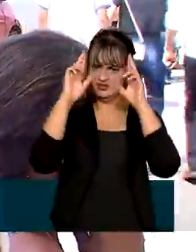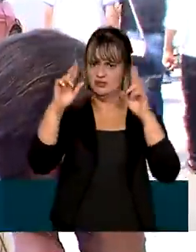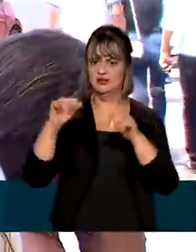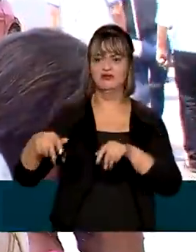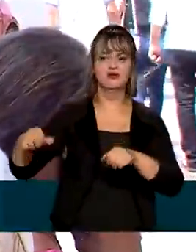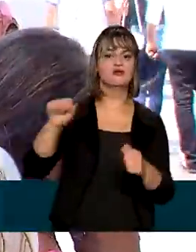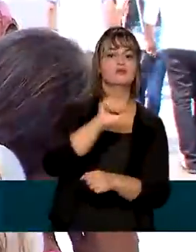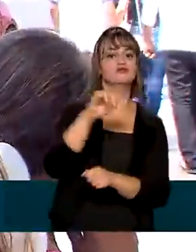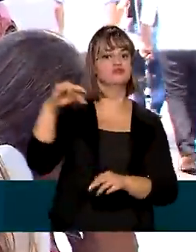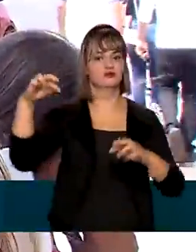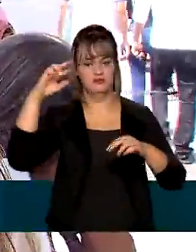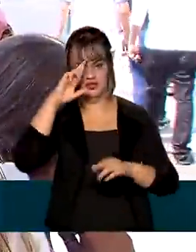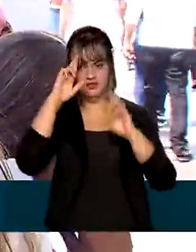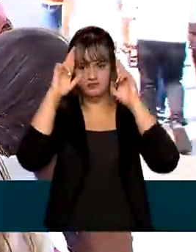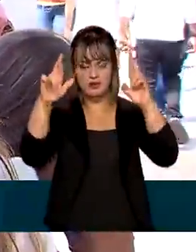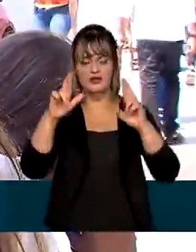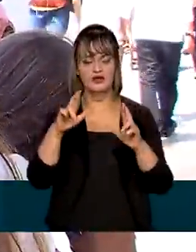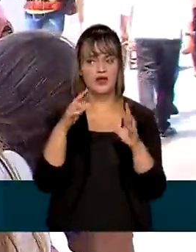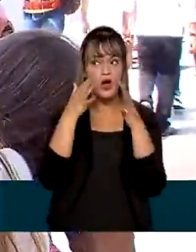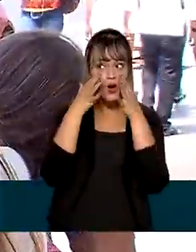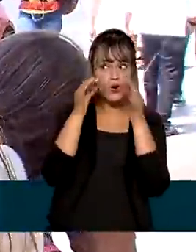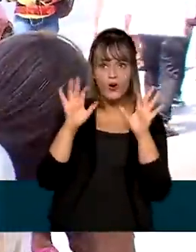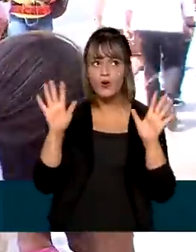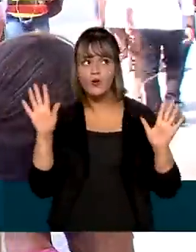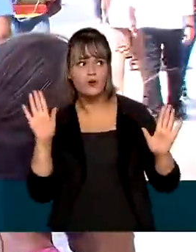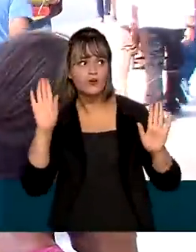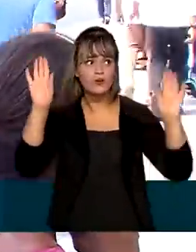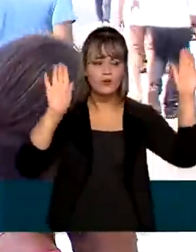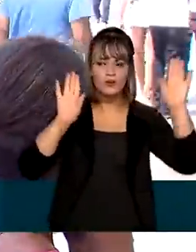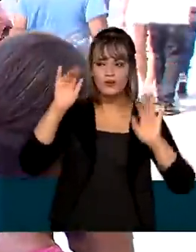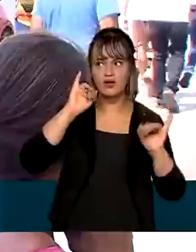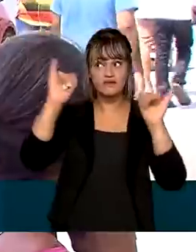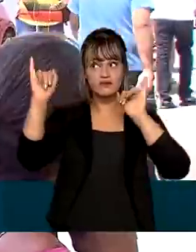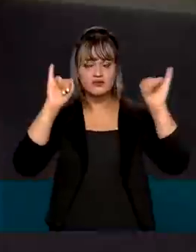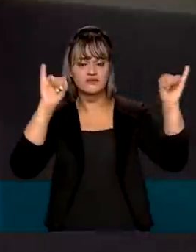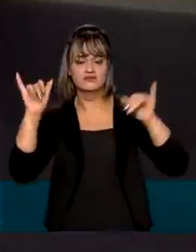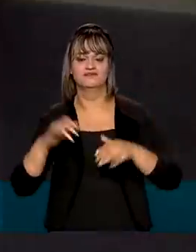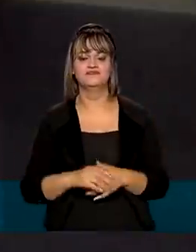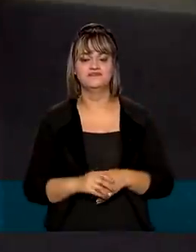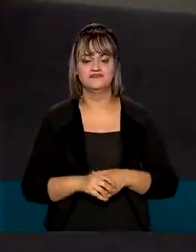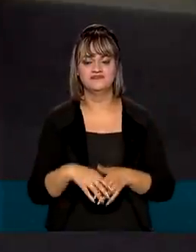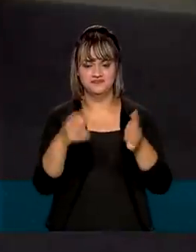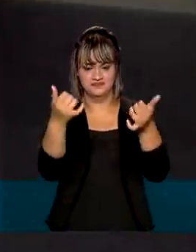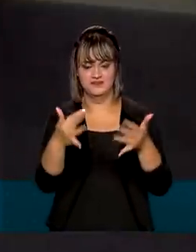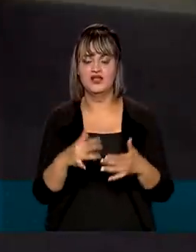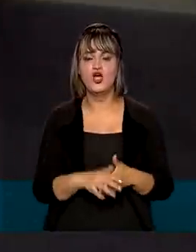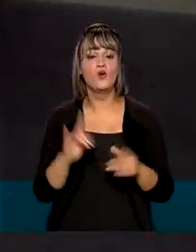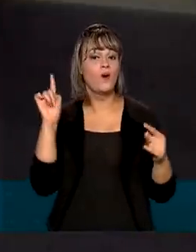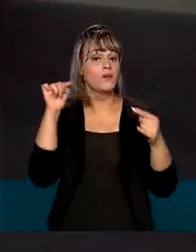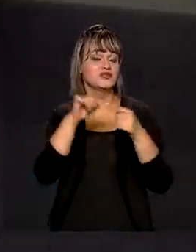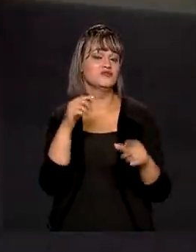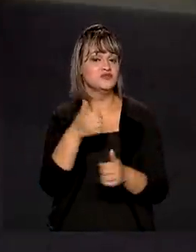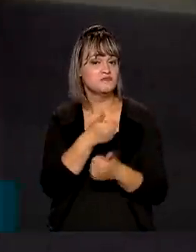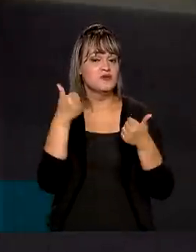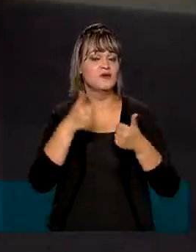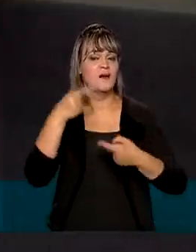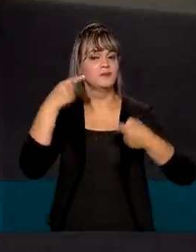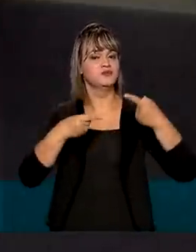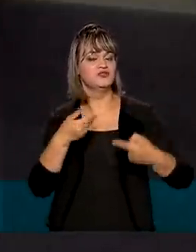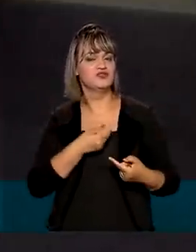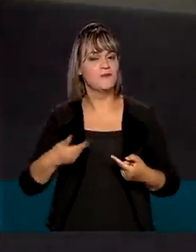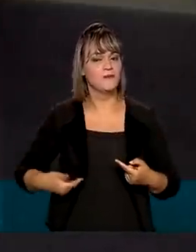pedestre sempre, ficar sempre de olho nas placas de sinalização do trânsito. Com o objetivo de melhorar as políticas